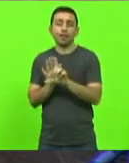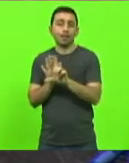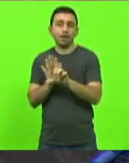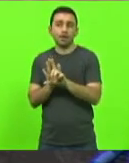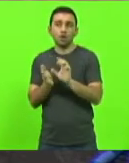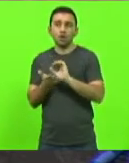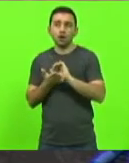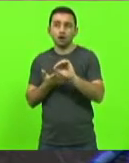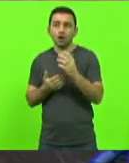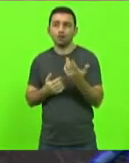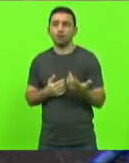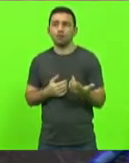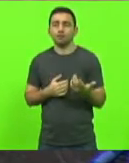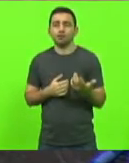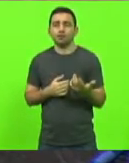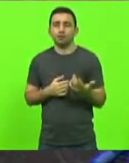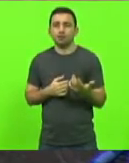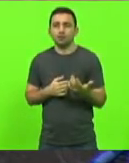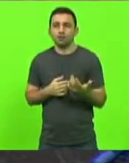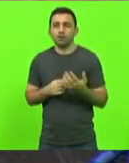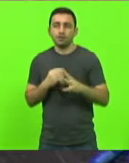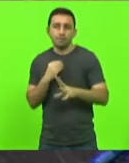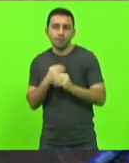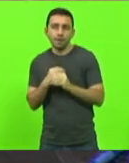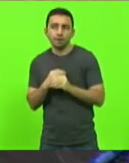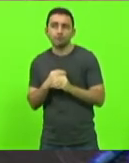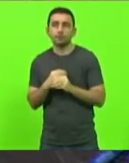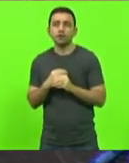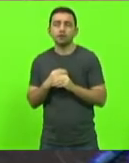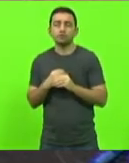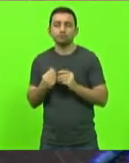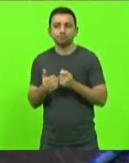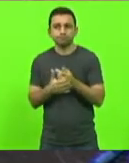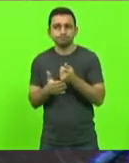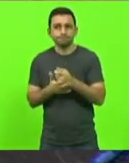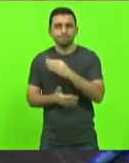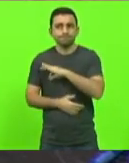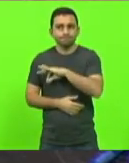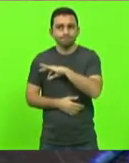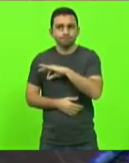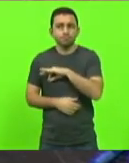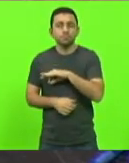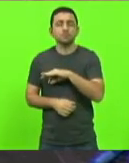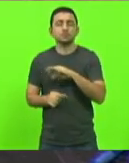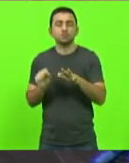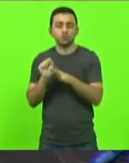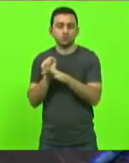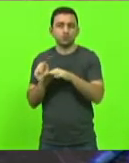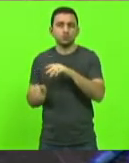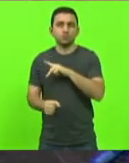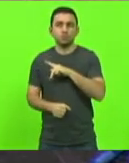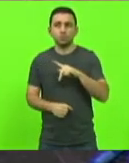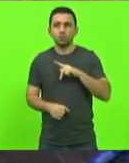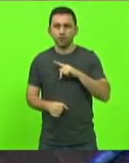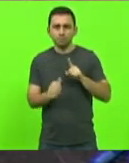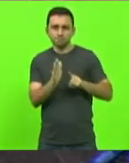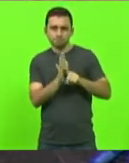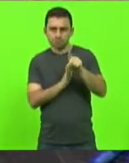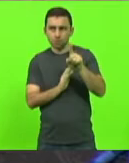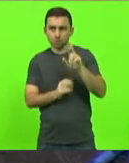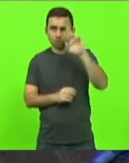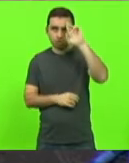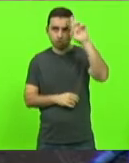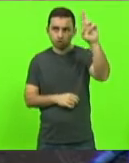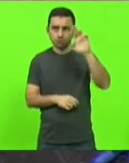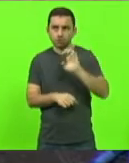emendas do plano de remuneração da segurança pública. E, consultado, o chefe do Estado